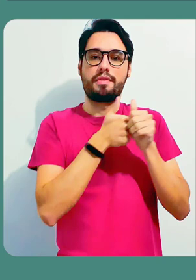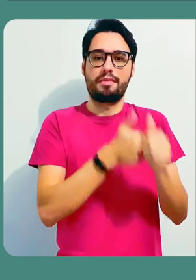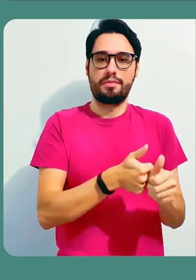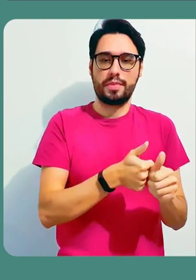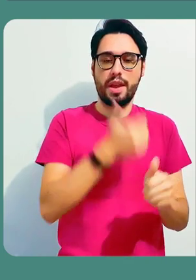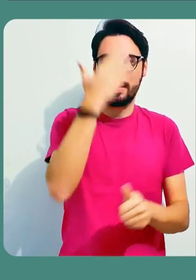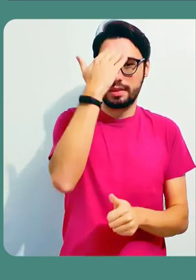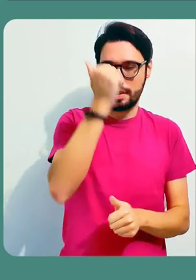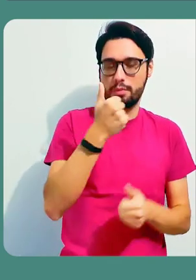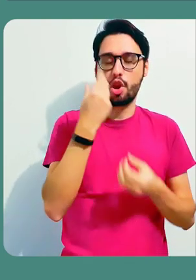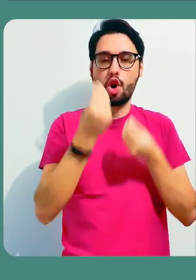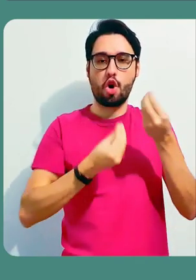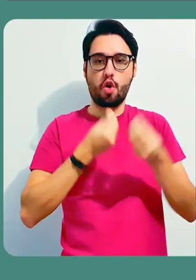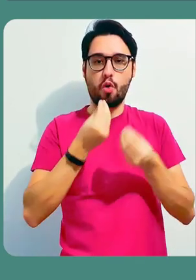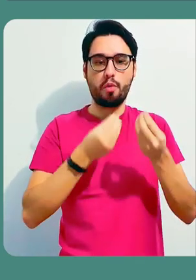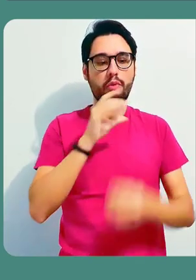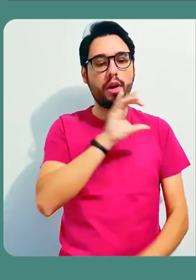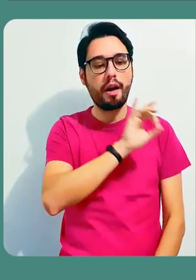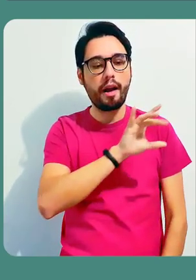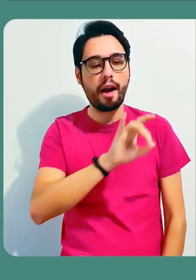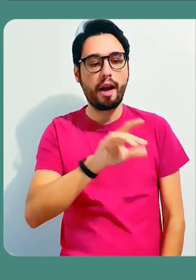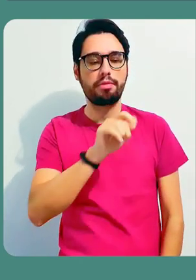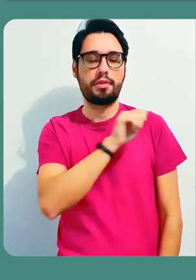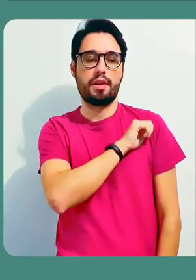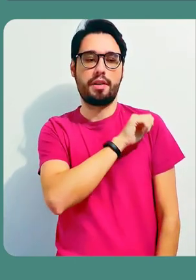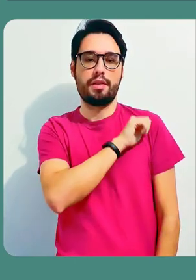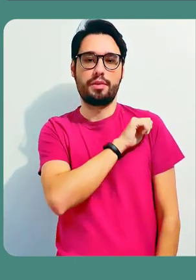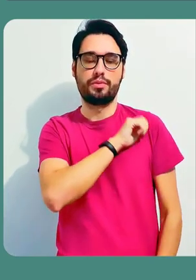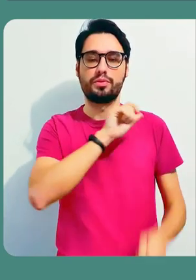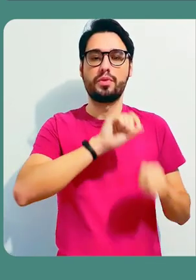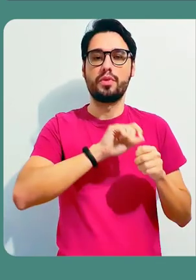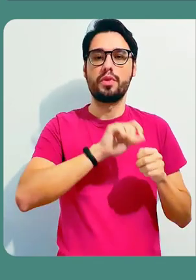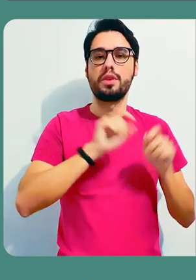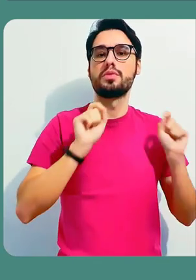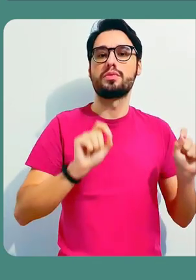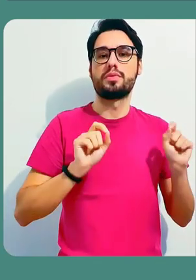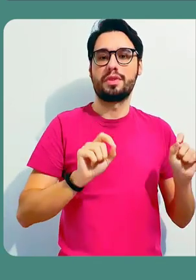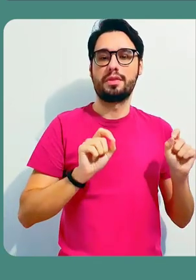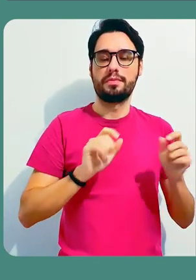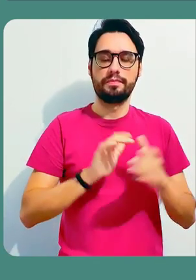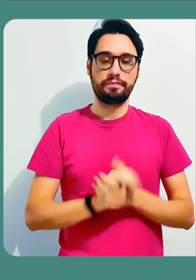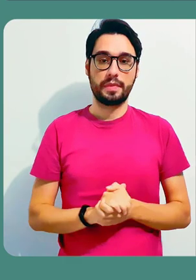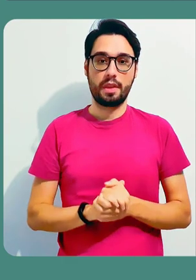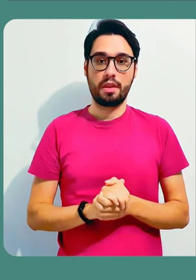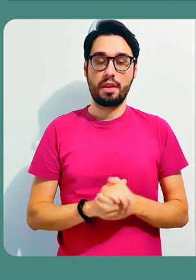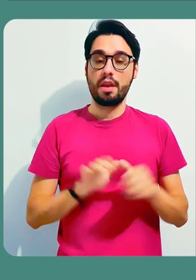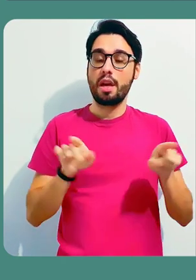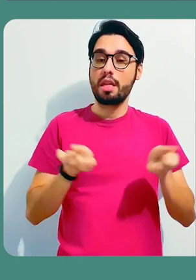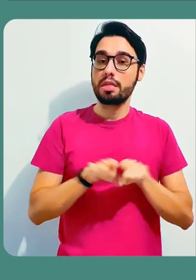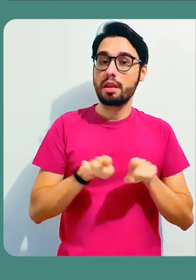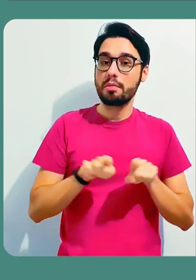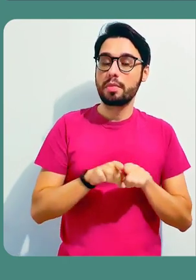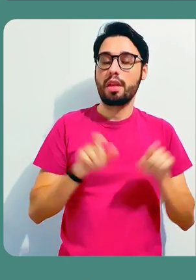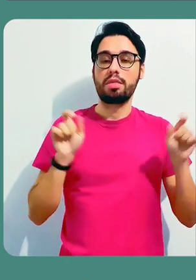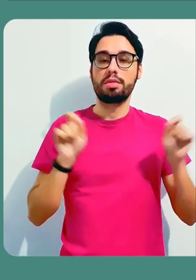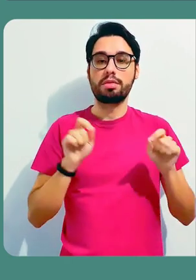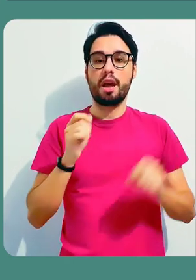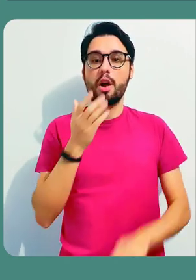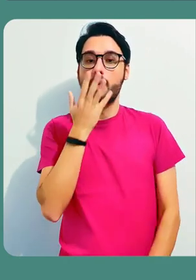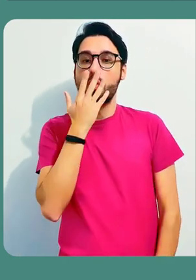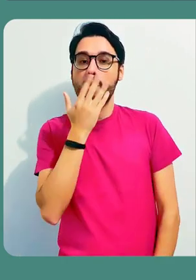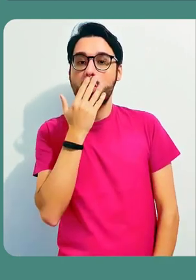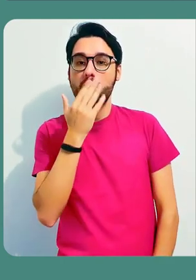você consegue visualizar o que cada estudante produziu. Basta você clicar sobre um estudante e ver a versão